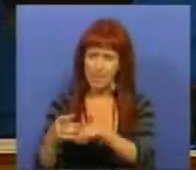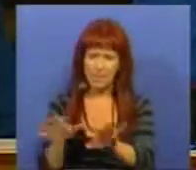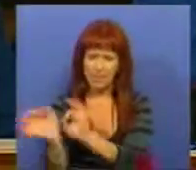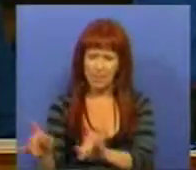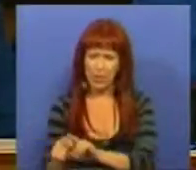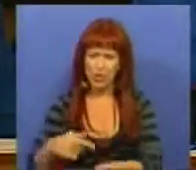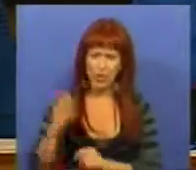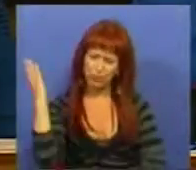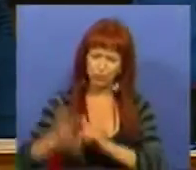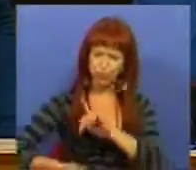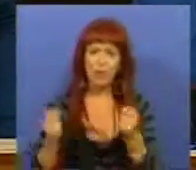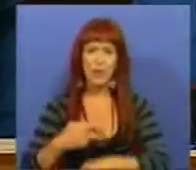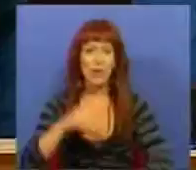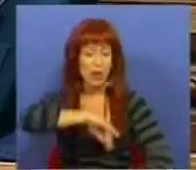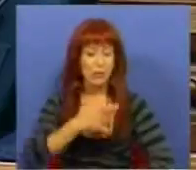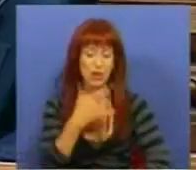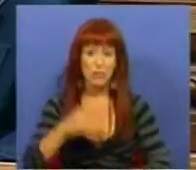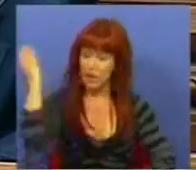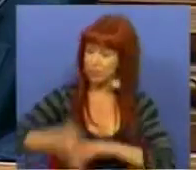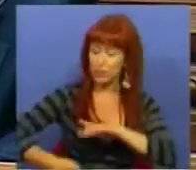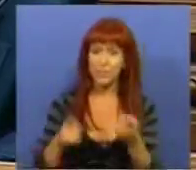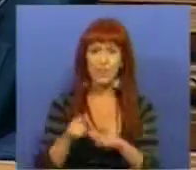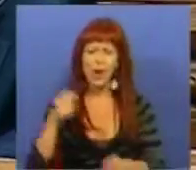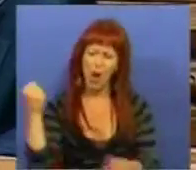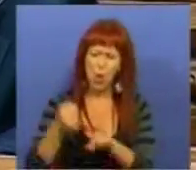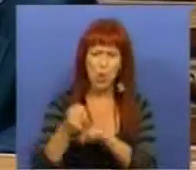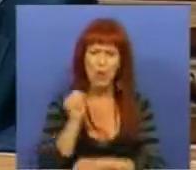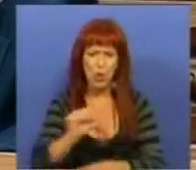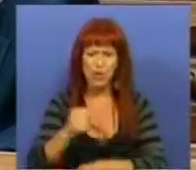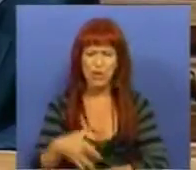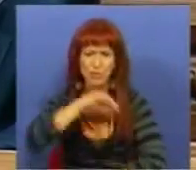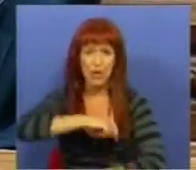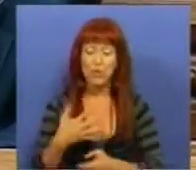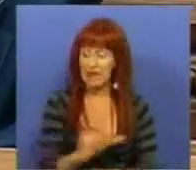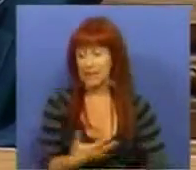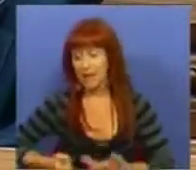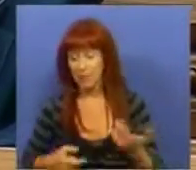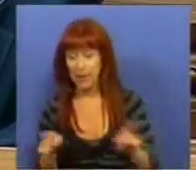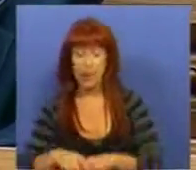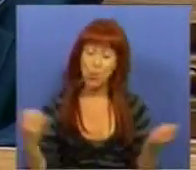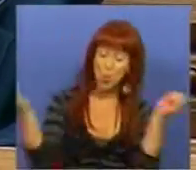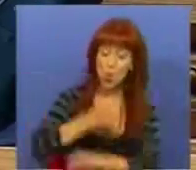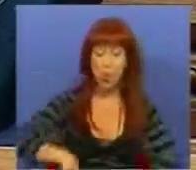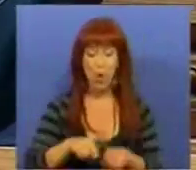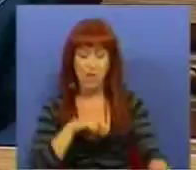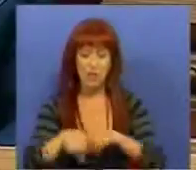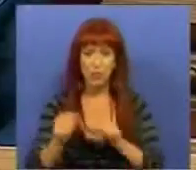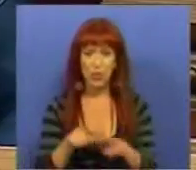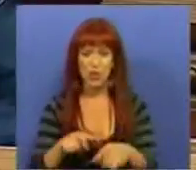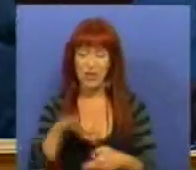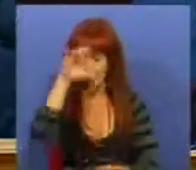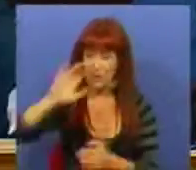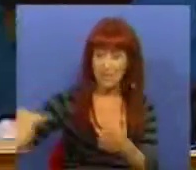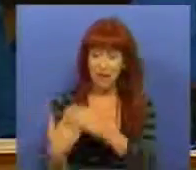ao subsídio de Natal. A bruta é o ataque ao subsídio de desemprego e a ausência de políticas deste